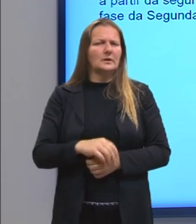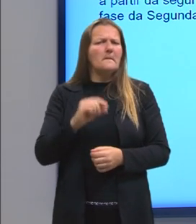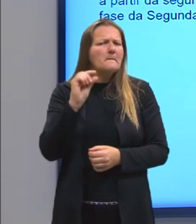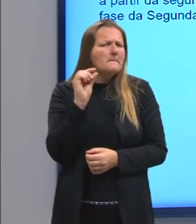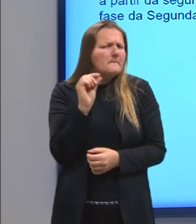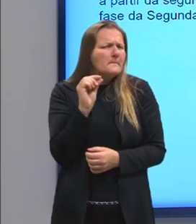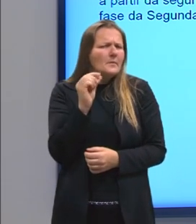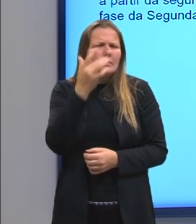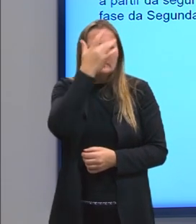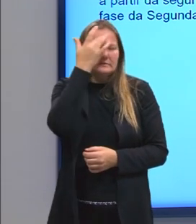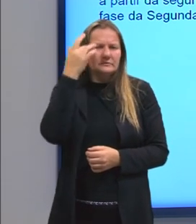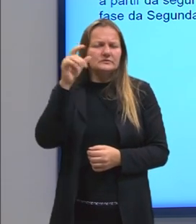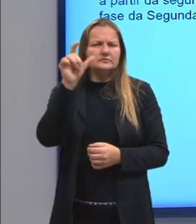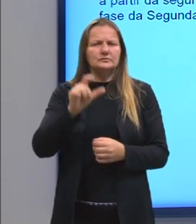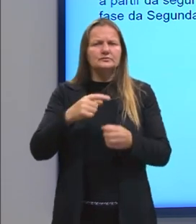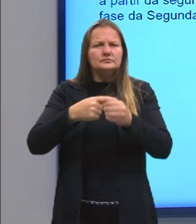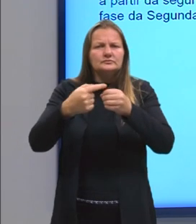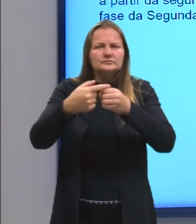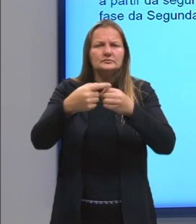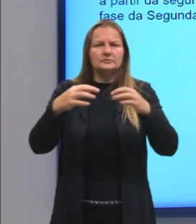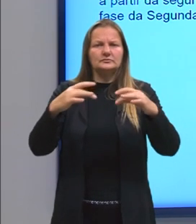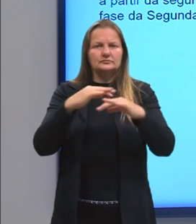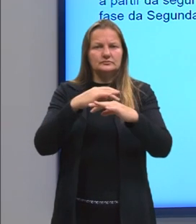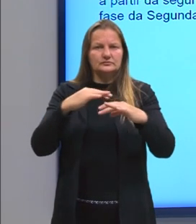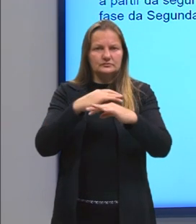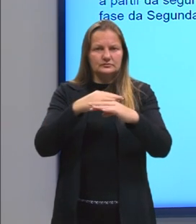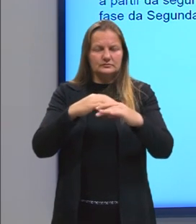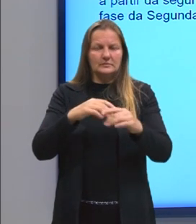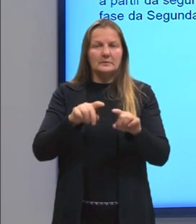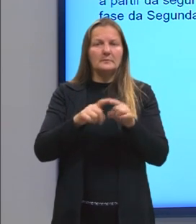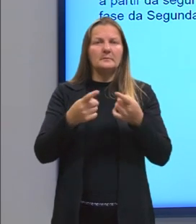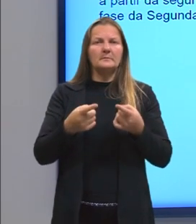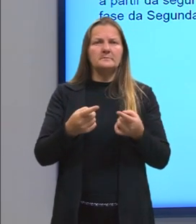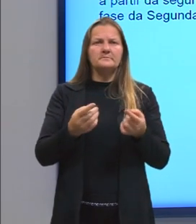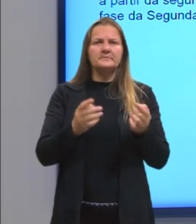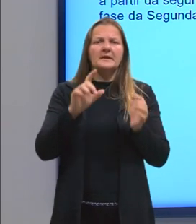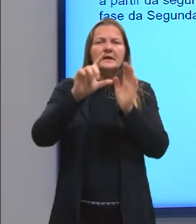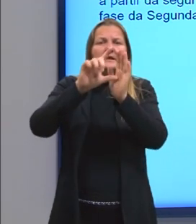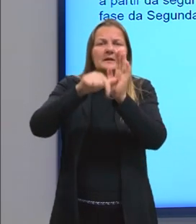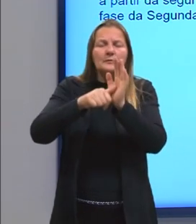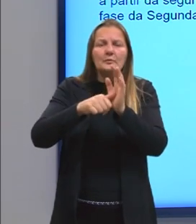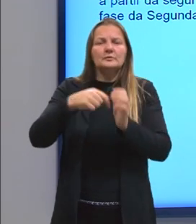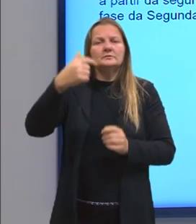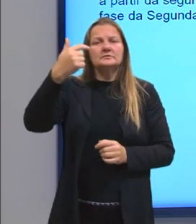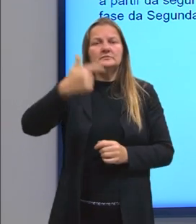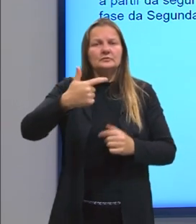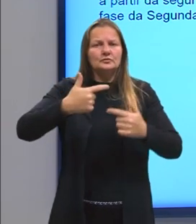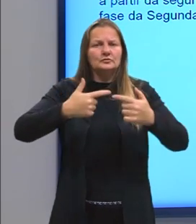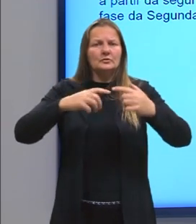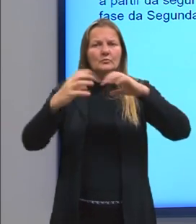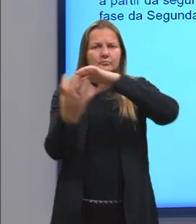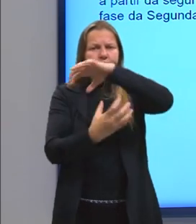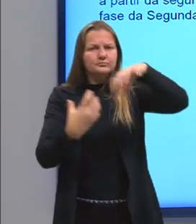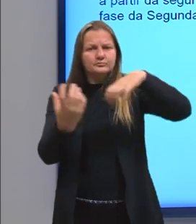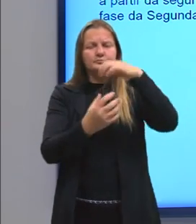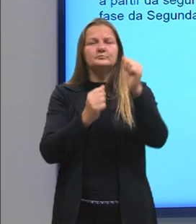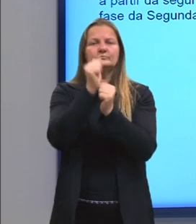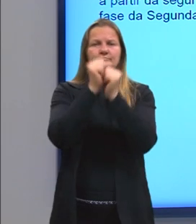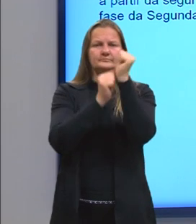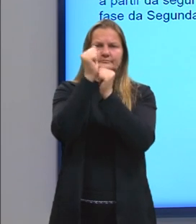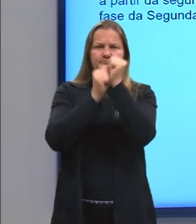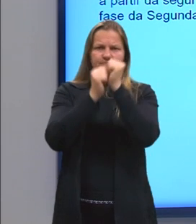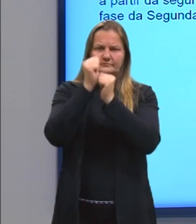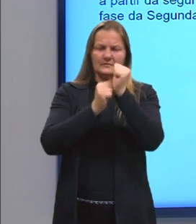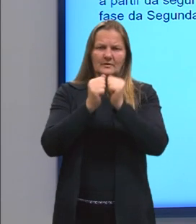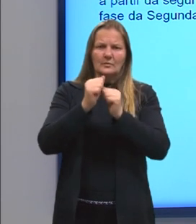gente morava aí nessas cidades. Entretanto, olha lá, depois da Segunda Revolução Industrial, principalmente da Segunda